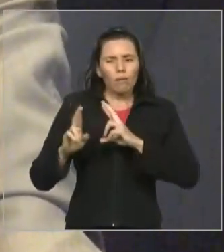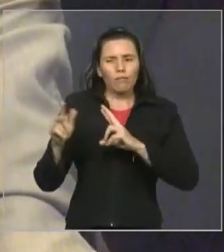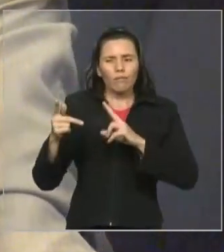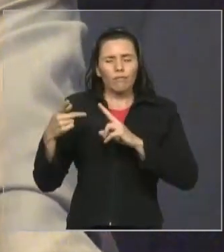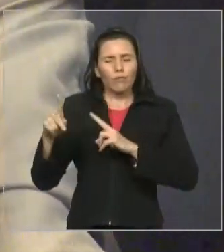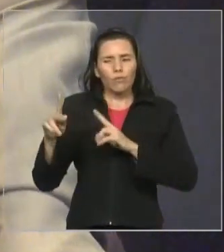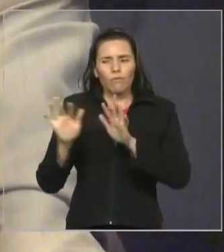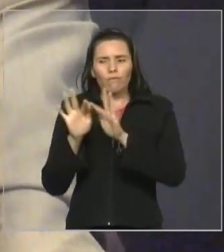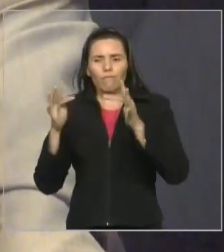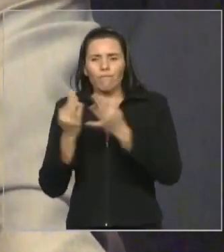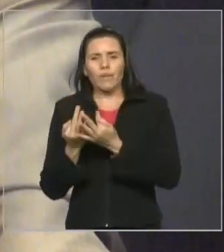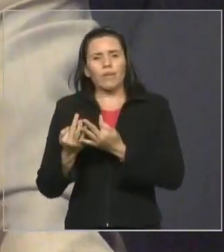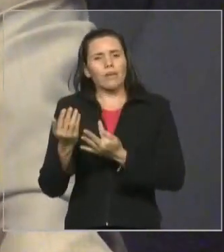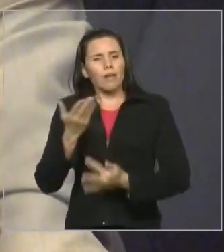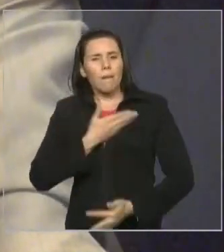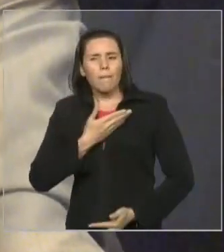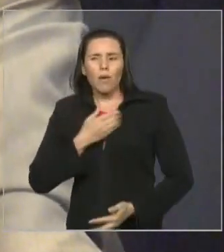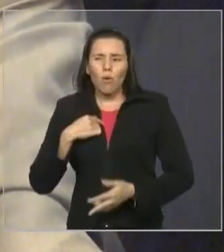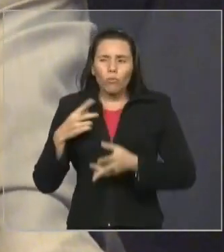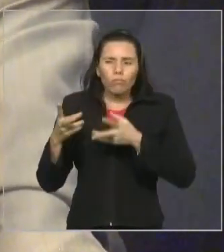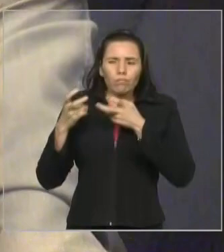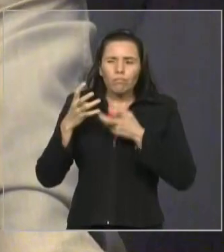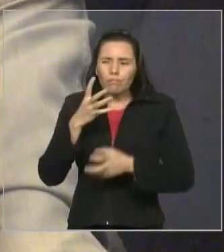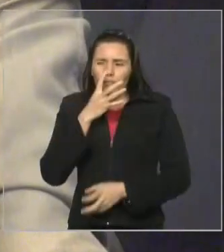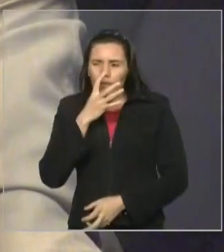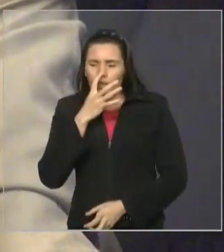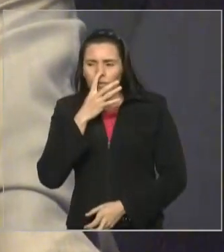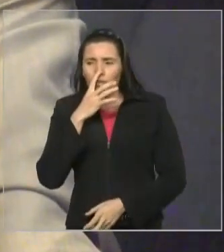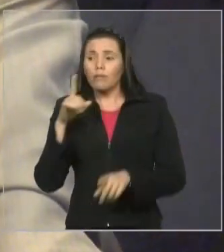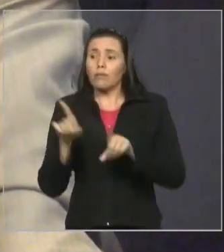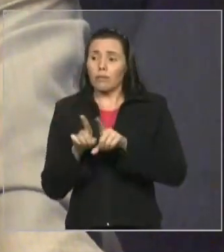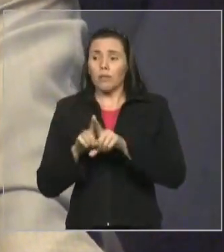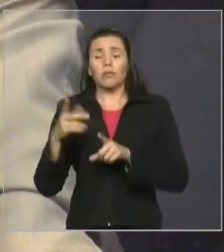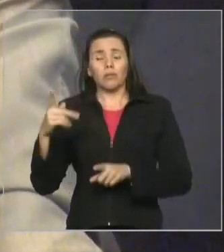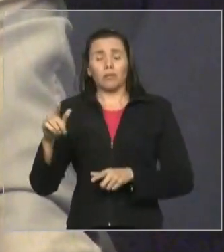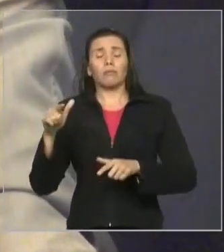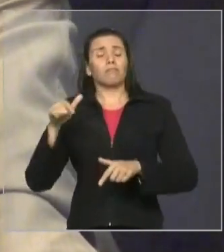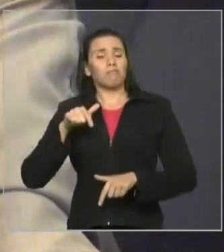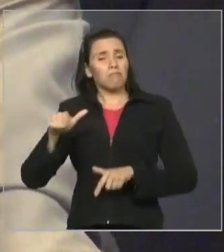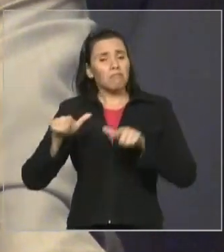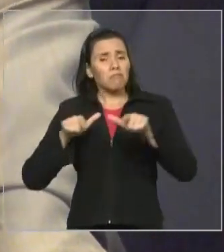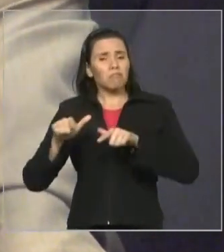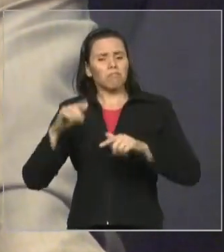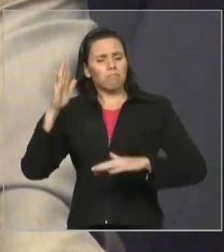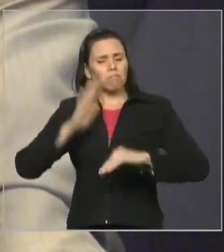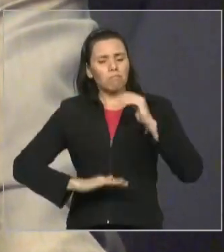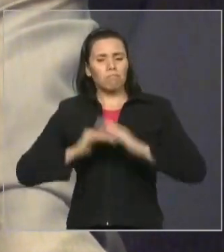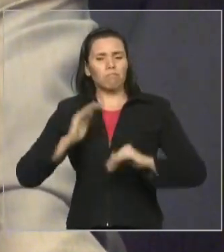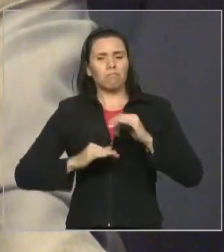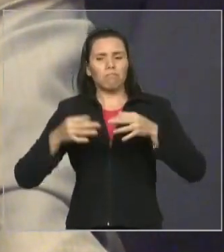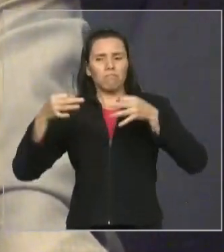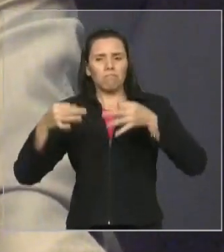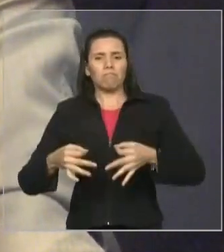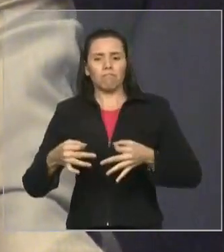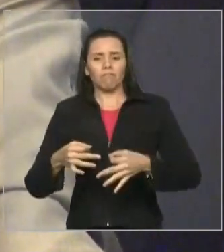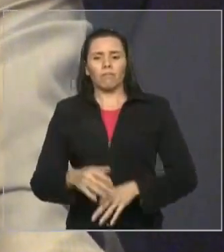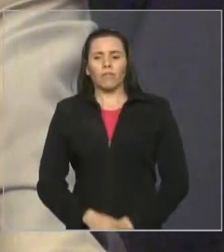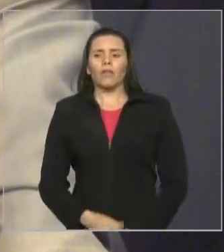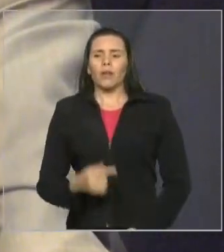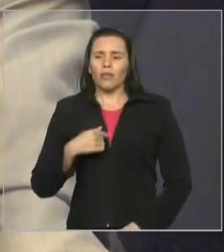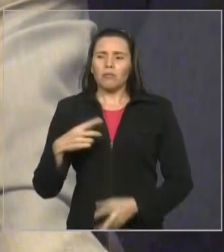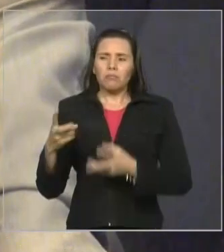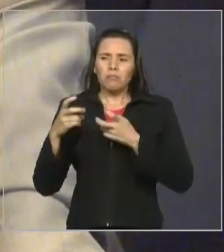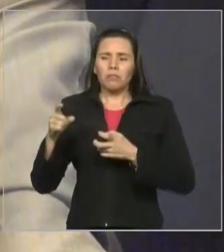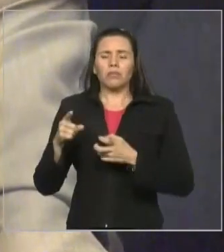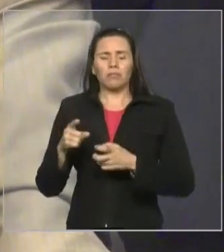com os seus amigos, mas, principalmente, o seu trabalho profissional. E eu quero aqui dar um testemunho da sua honestidade,